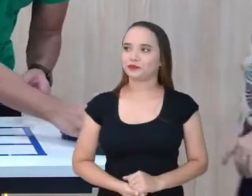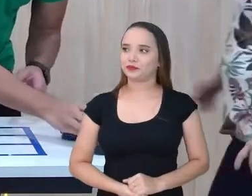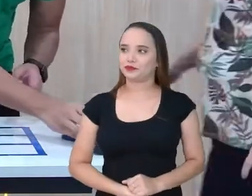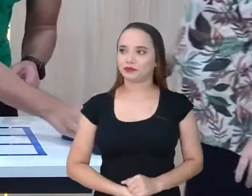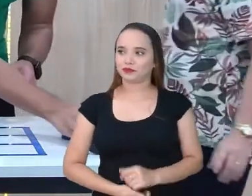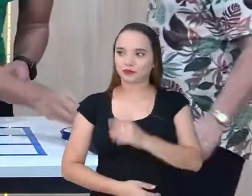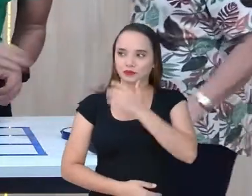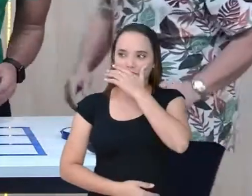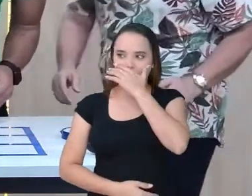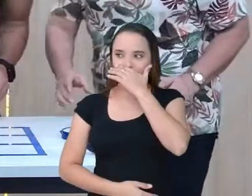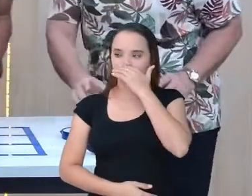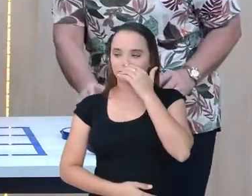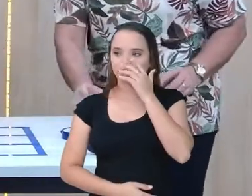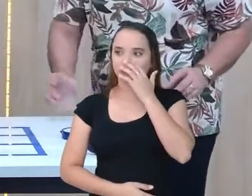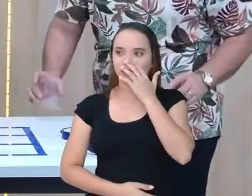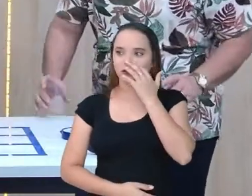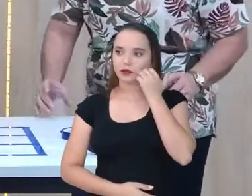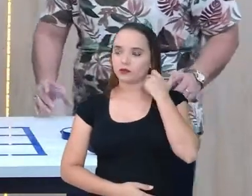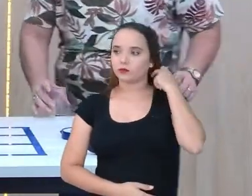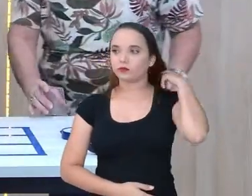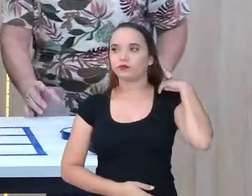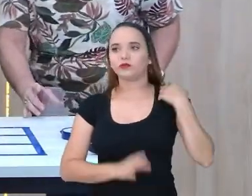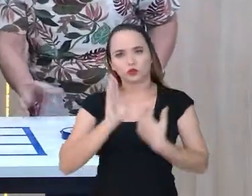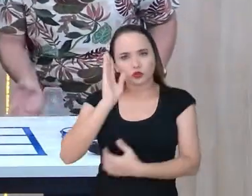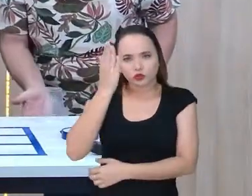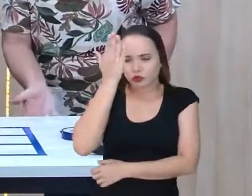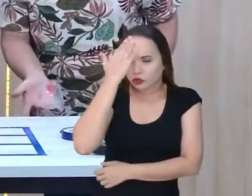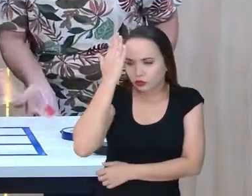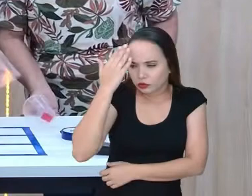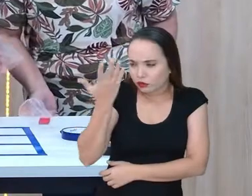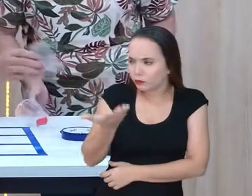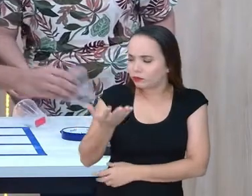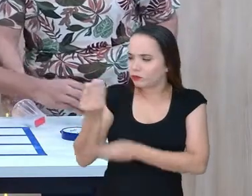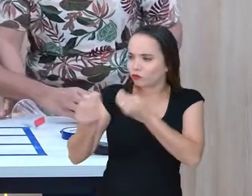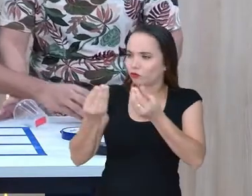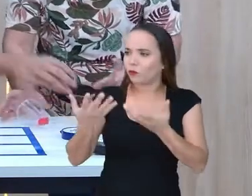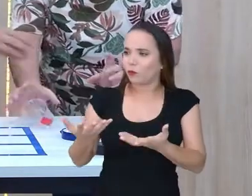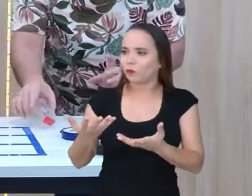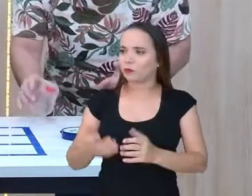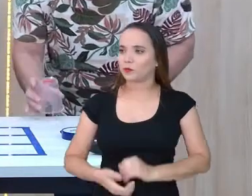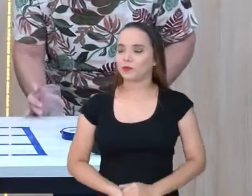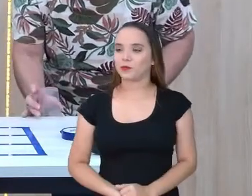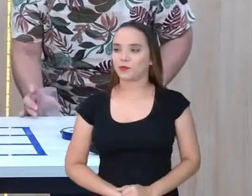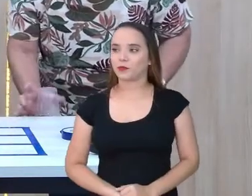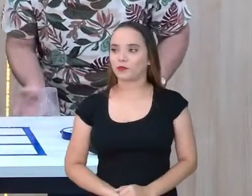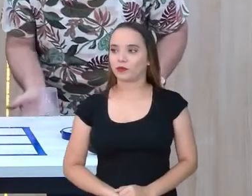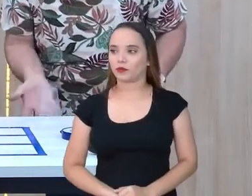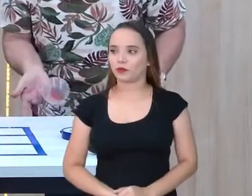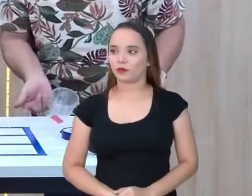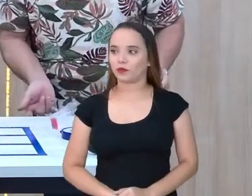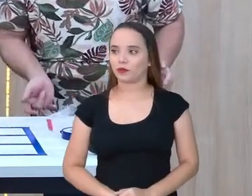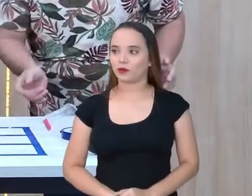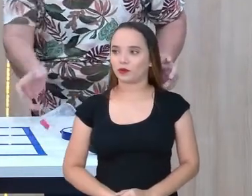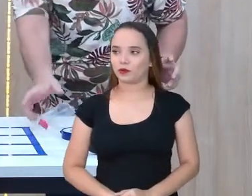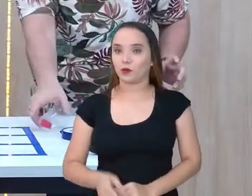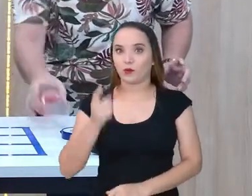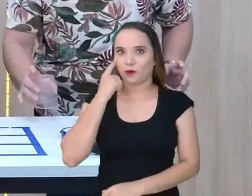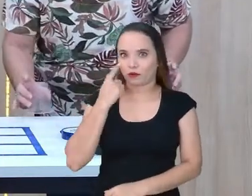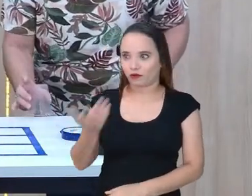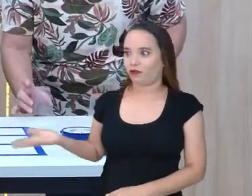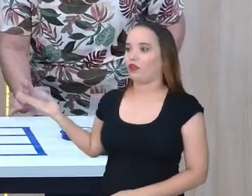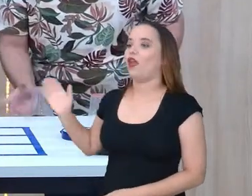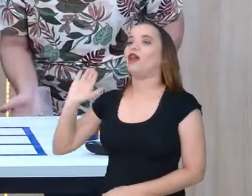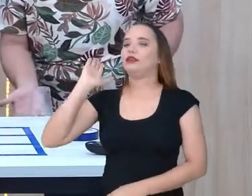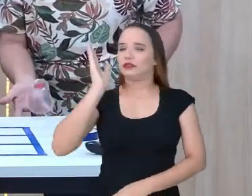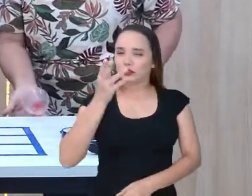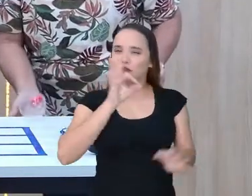Eu já vou aprender. Viu como é lá? Isso é seu. Isso. Olha aí. Ela já